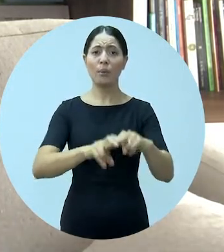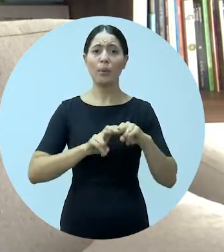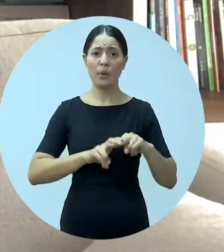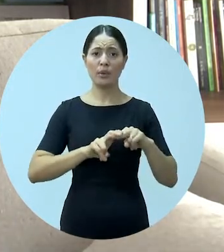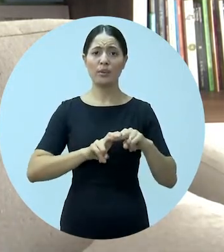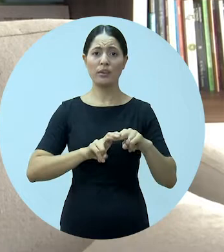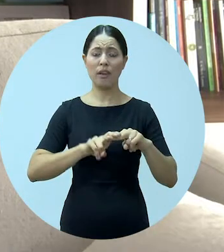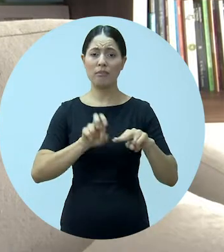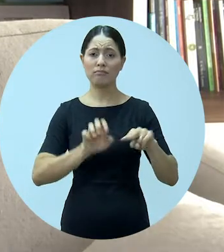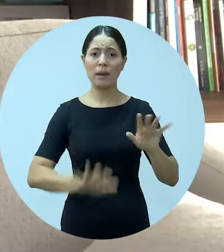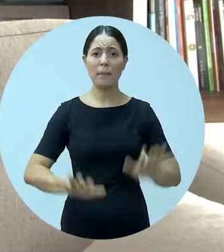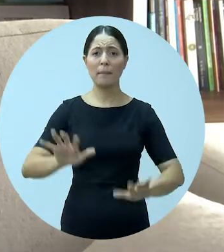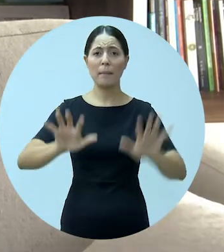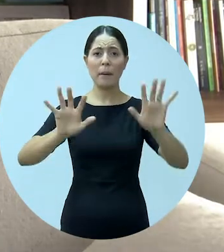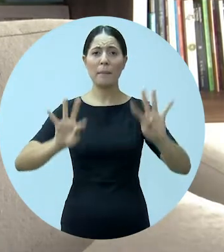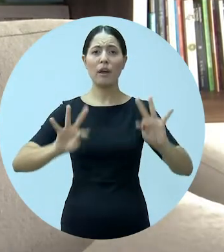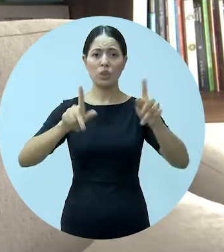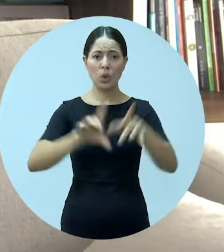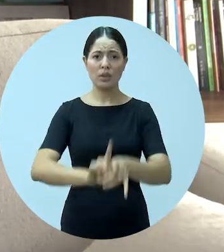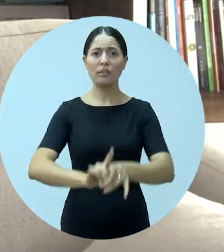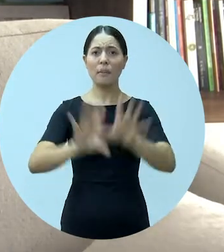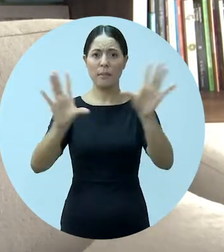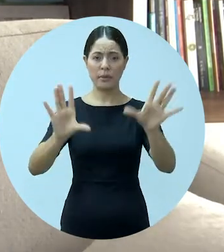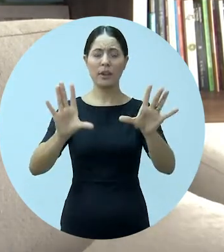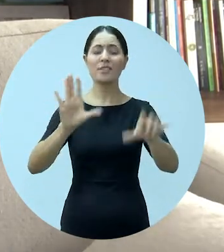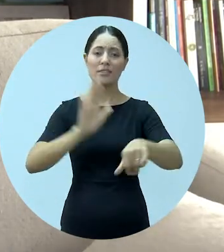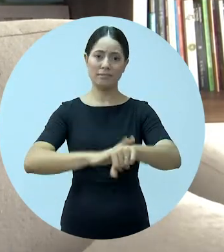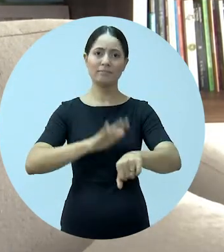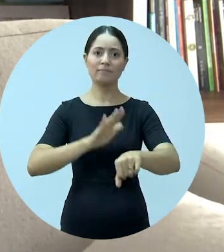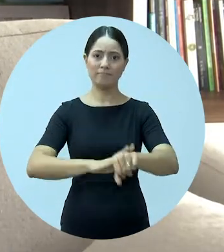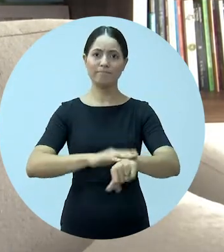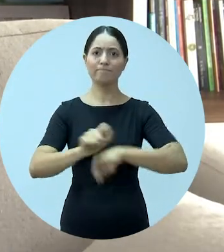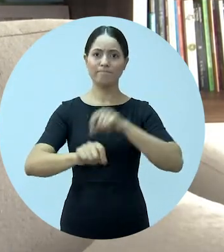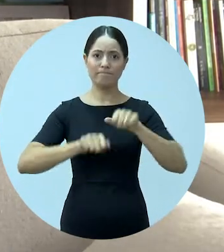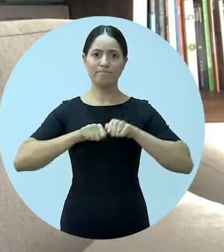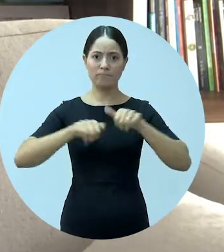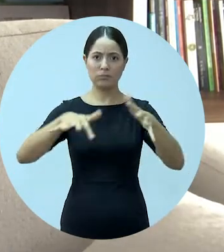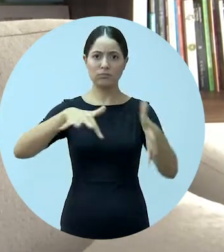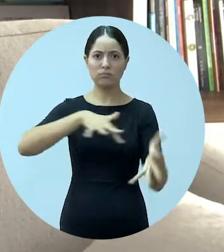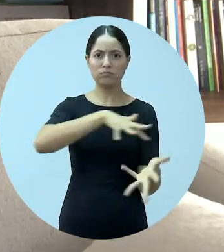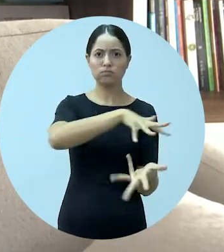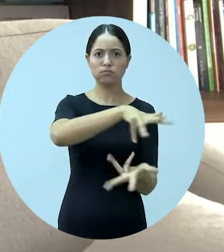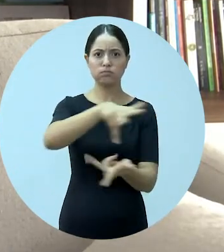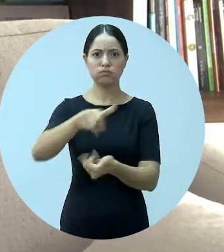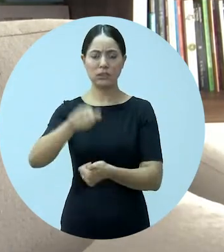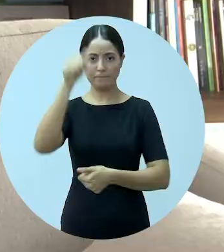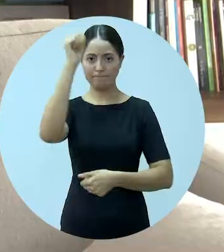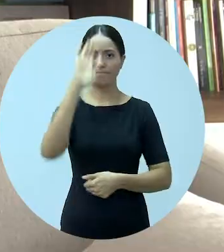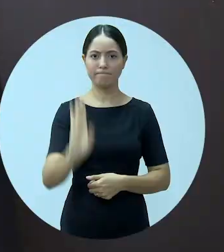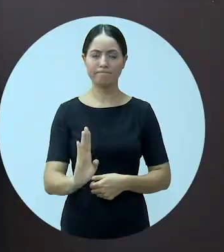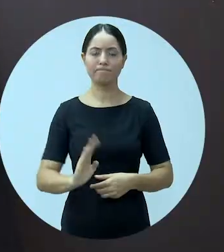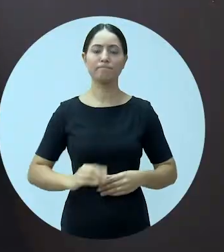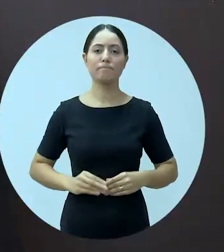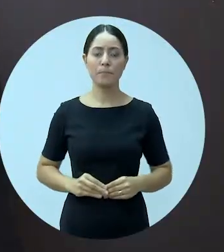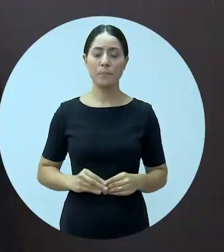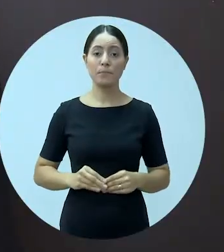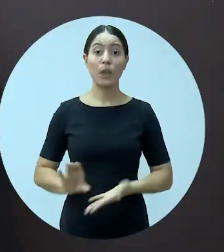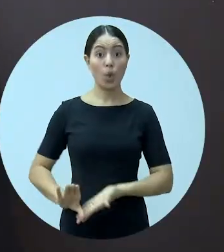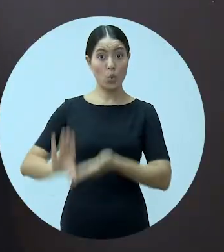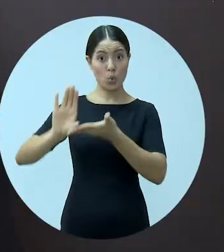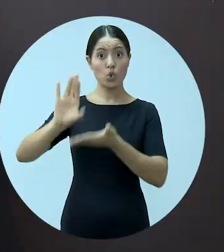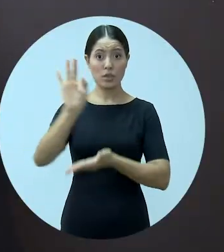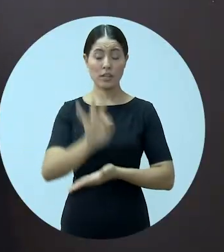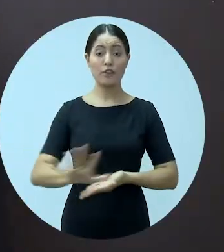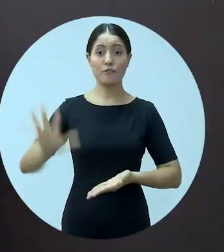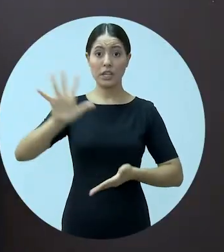de todas as instituições democráticas, neste caso de pandemia que nós estamos vivenciando. O Conselho